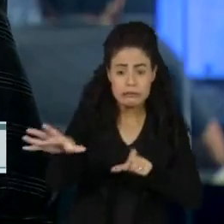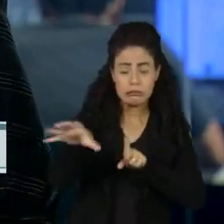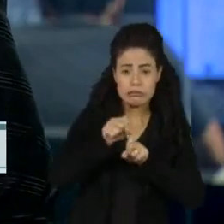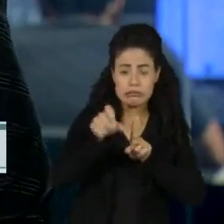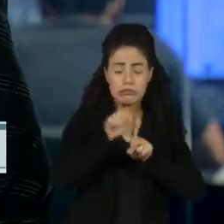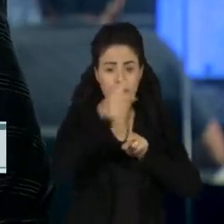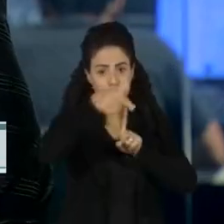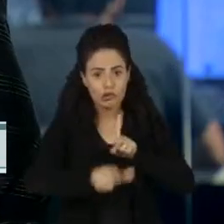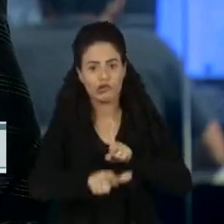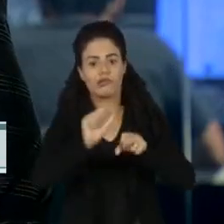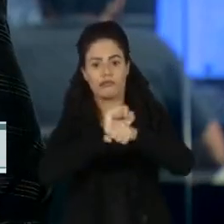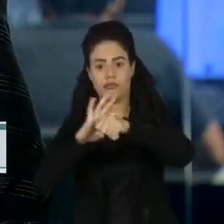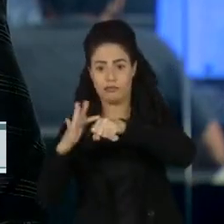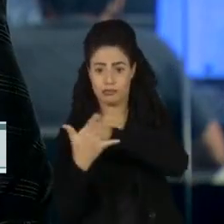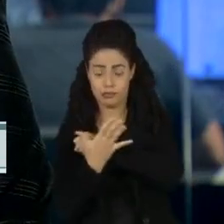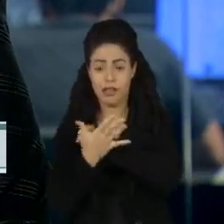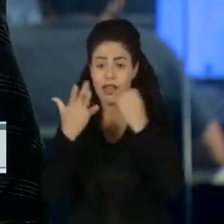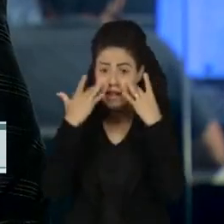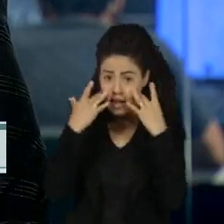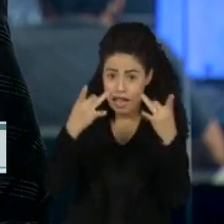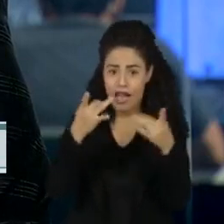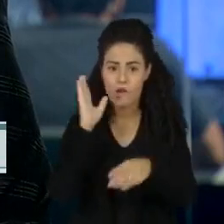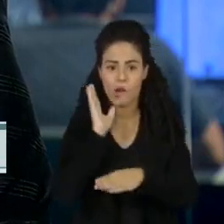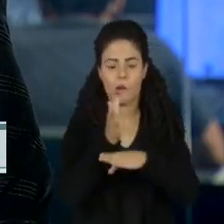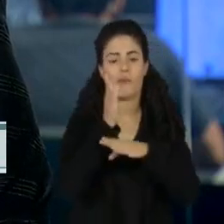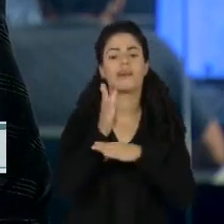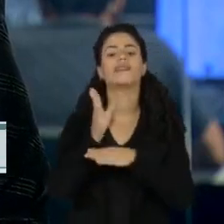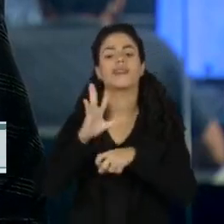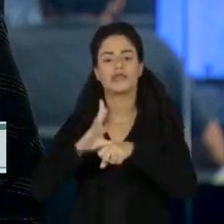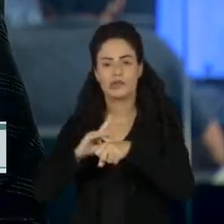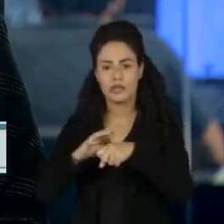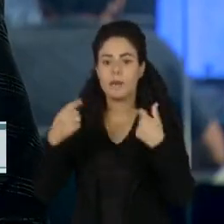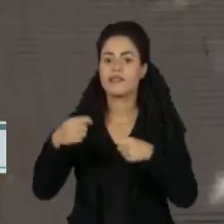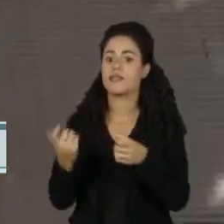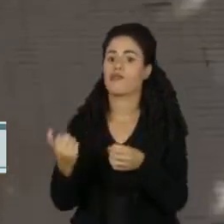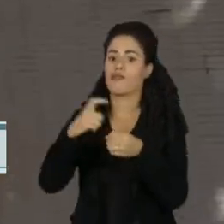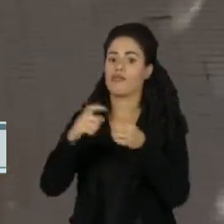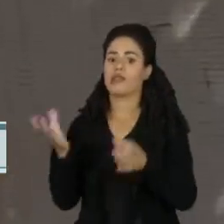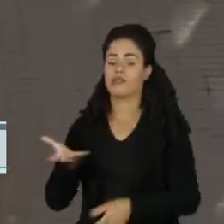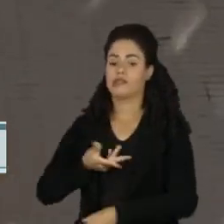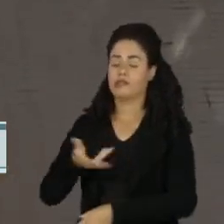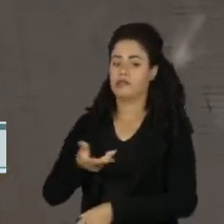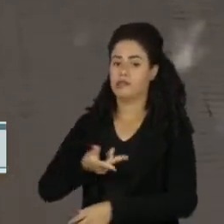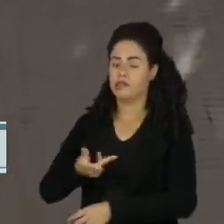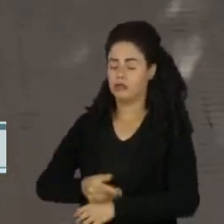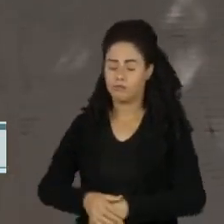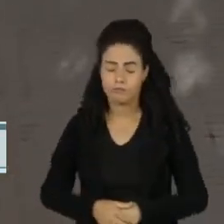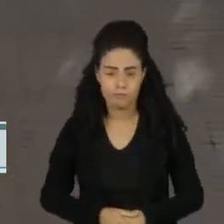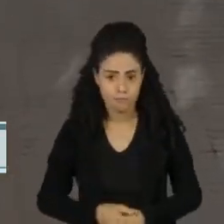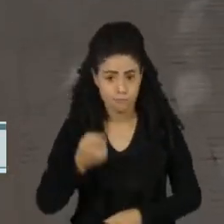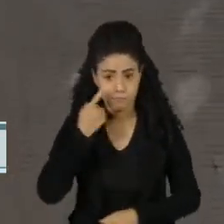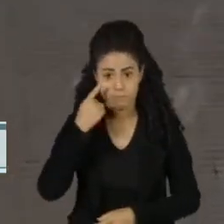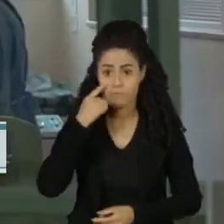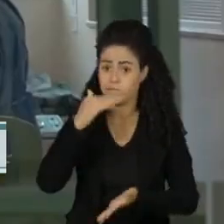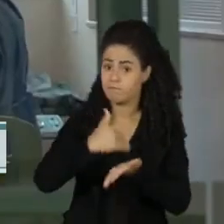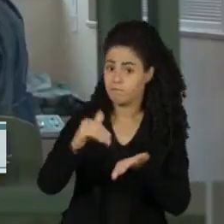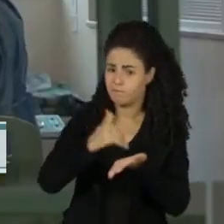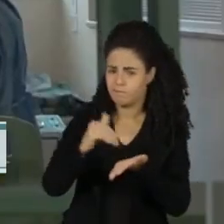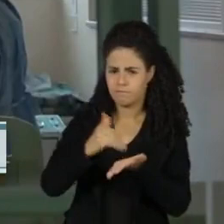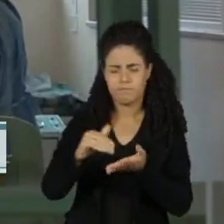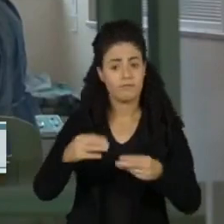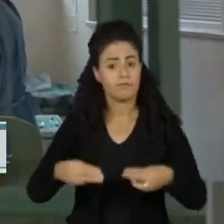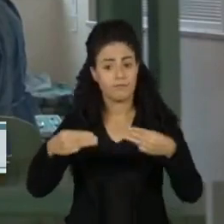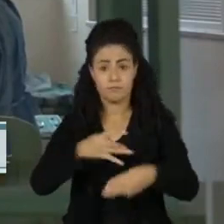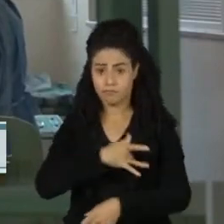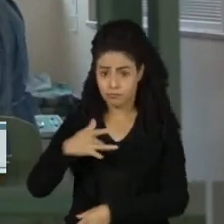E reforça que as medidas de prevenção e combate à doença devem ser retomadas. Segundo o Ministério da Saúde, o